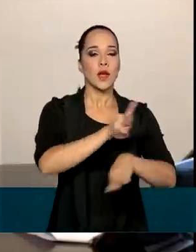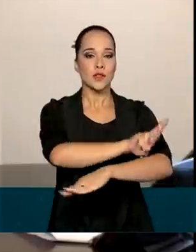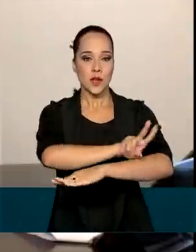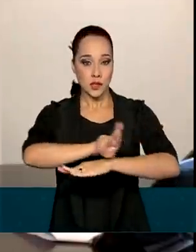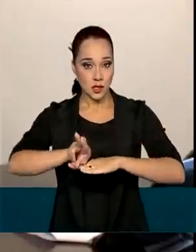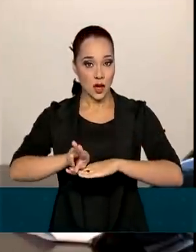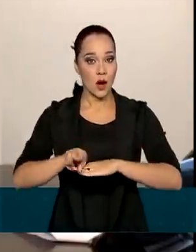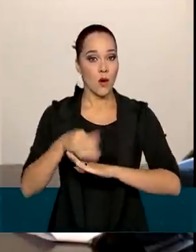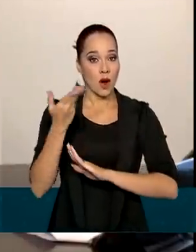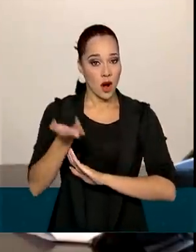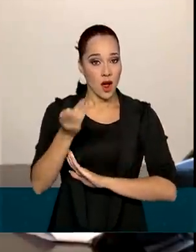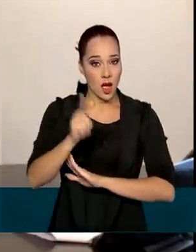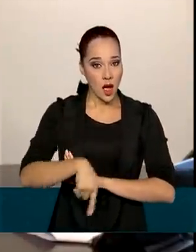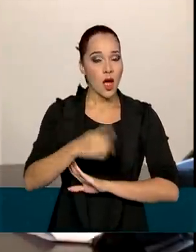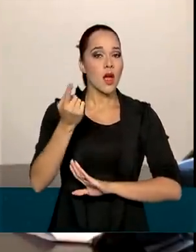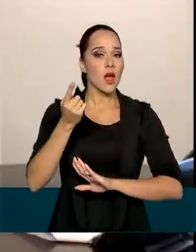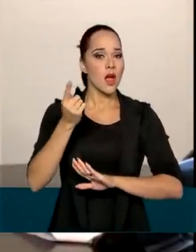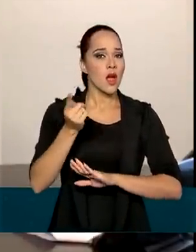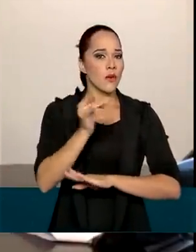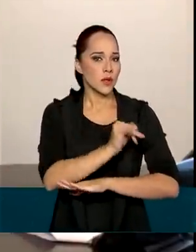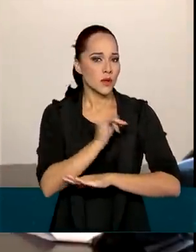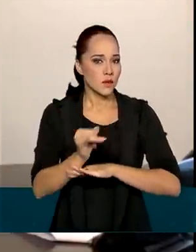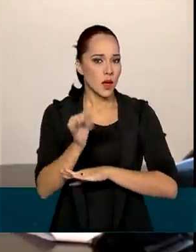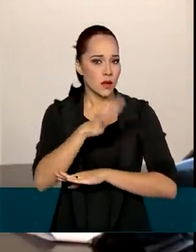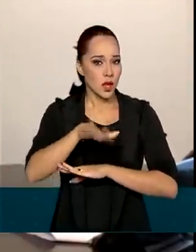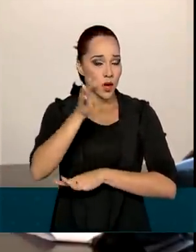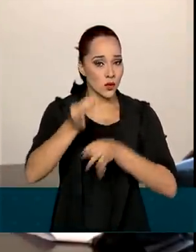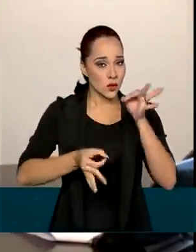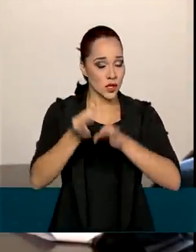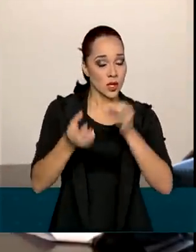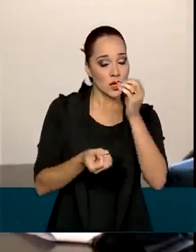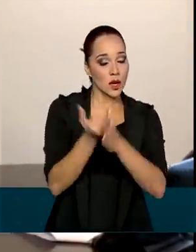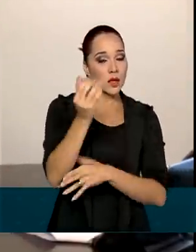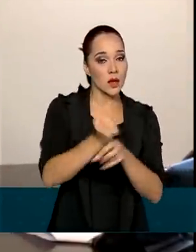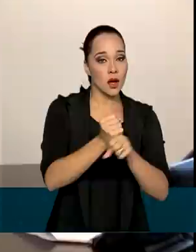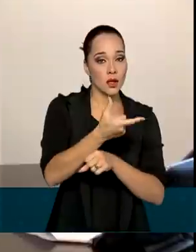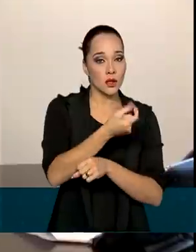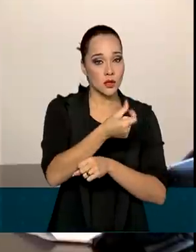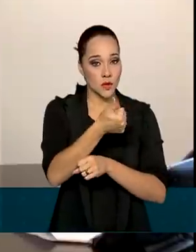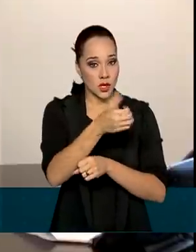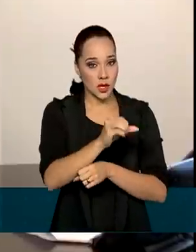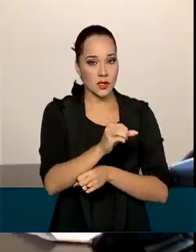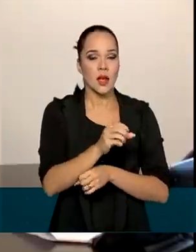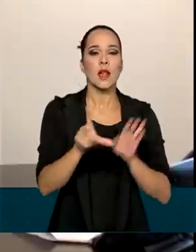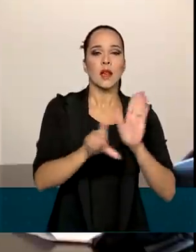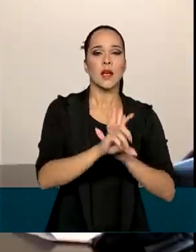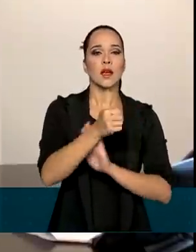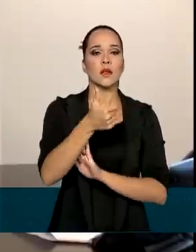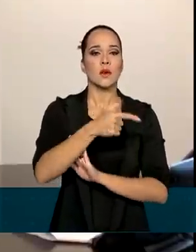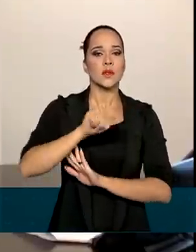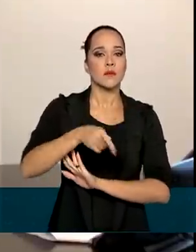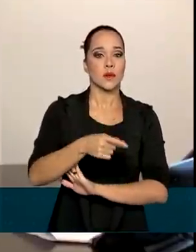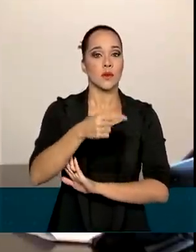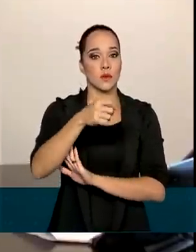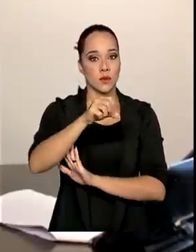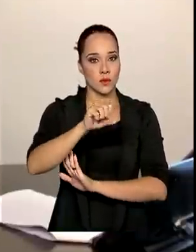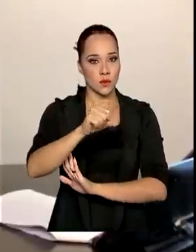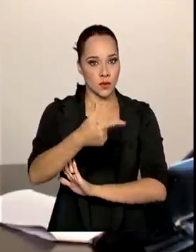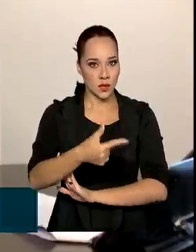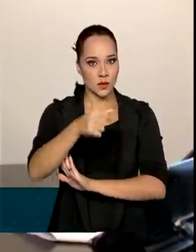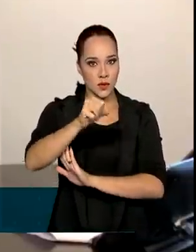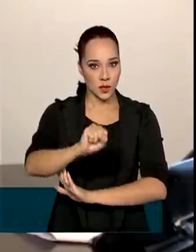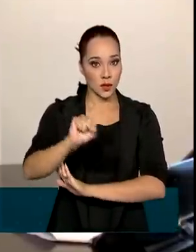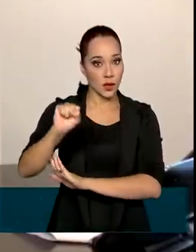é um instrumento jurídico criado no ano de 2010, a Lei nº 12.288,